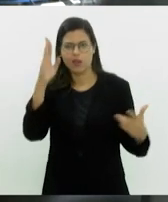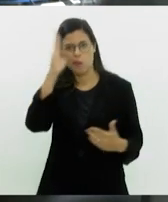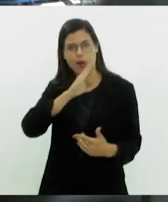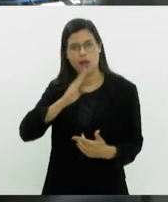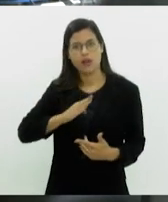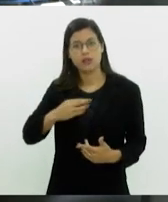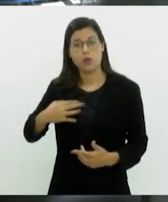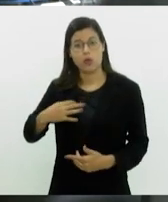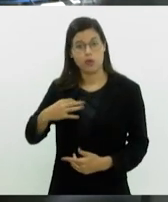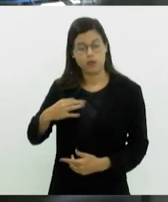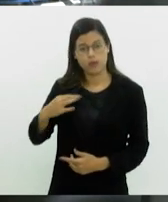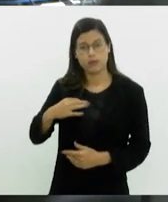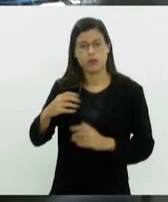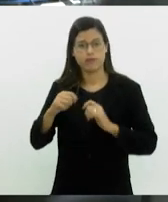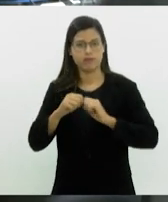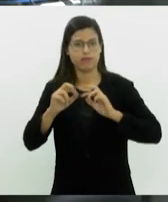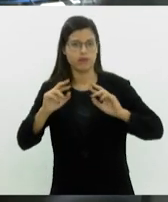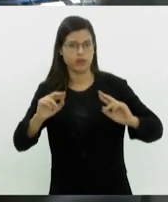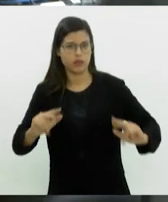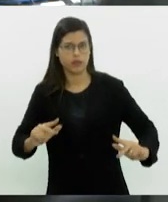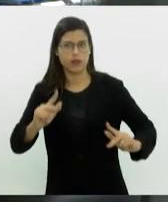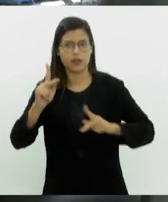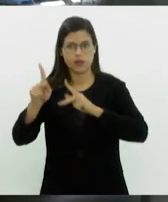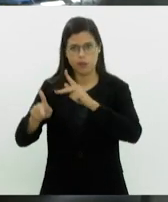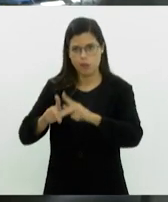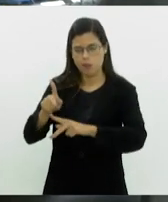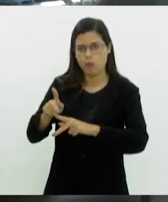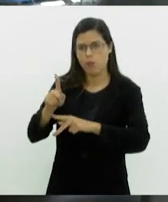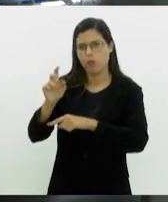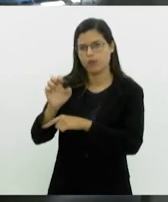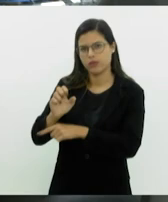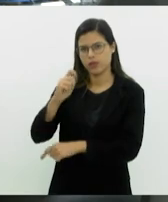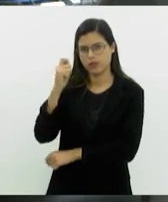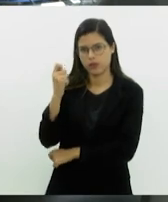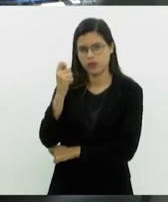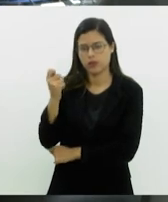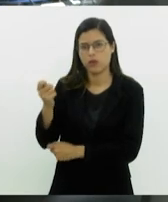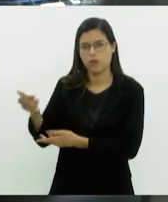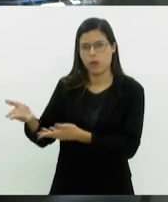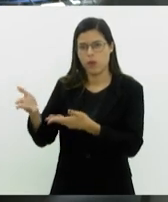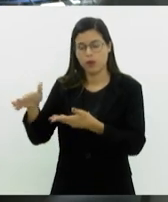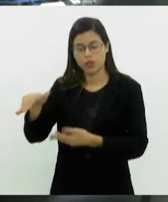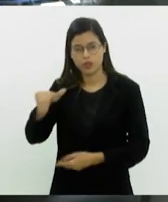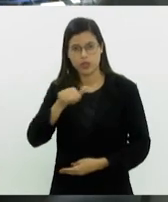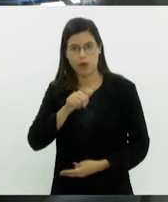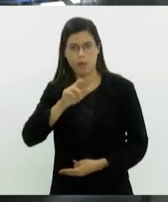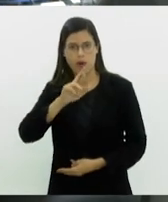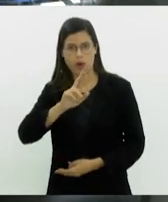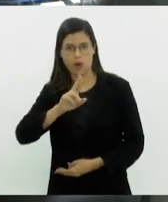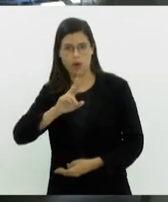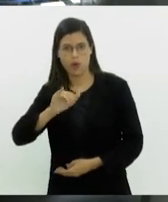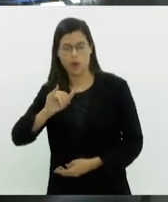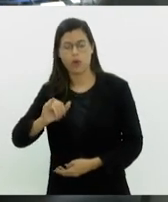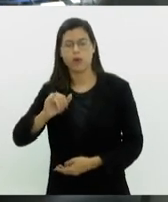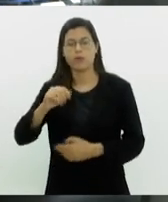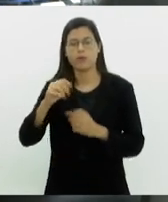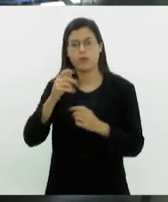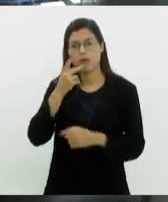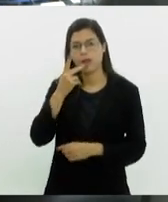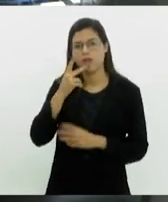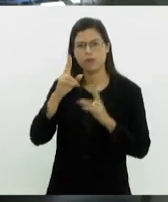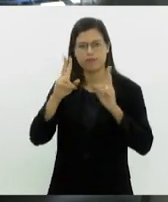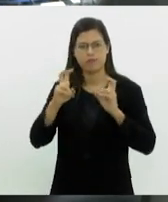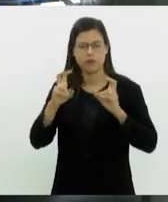voluntariado vem fazendo a diferença para a população gaúcha. Eu vou chamar o repórter Rui Guilherme para falar um pouco mais sobre o assunto.